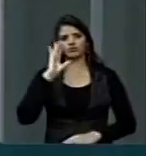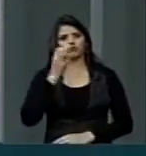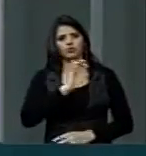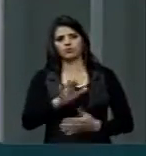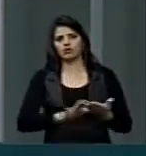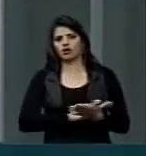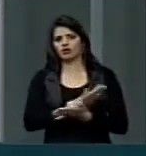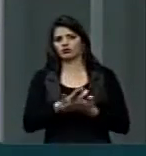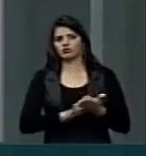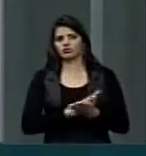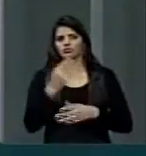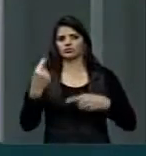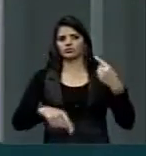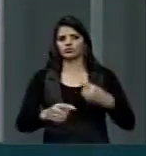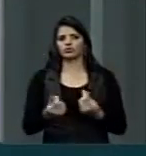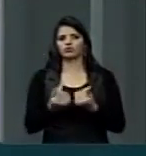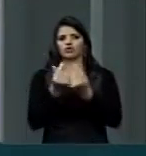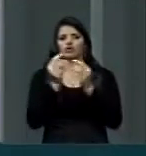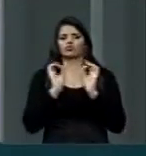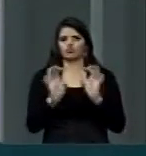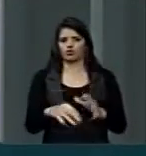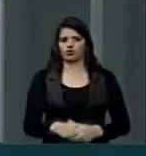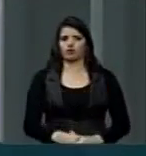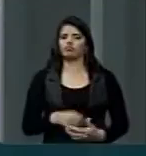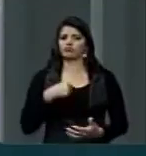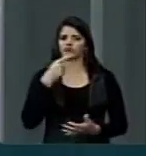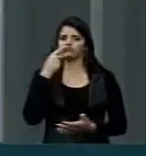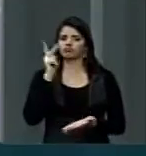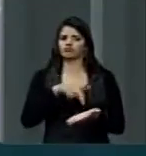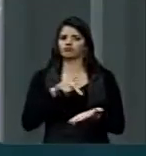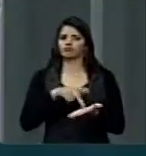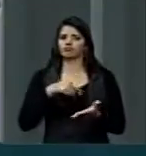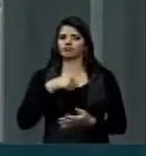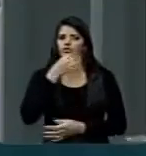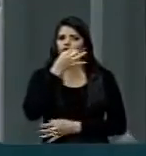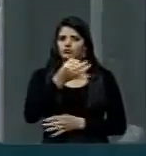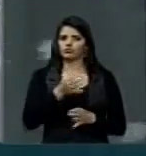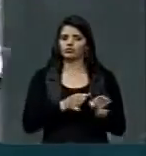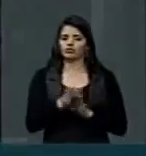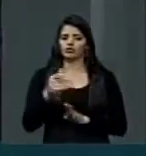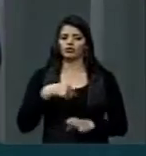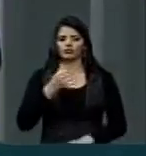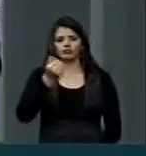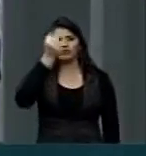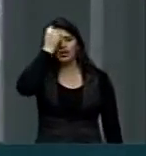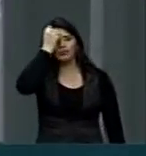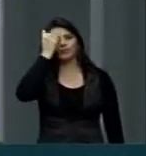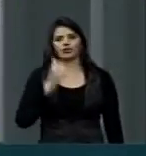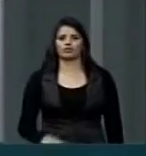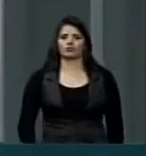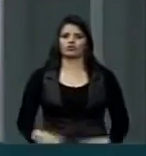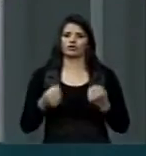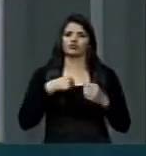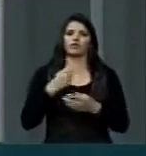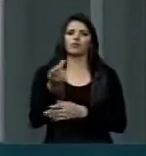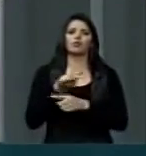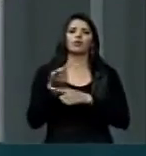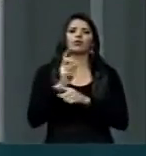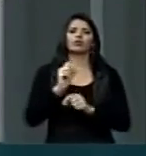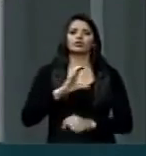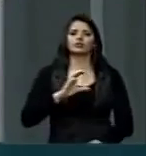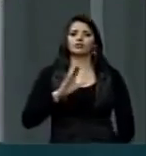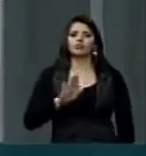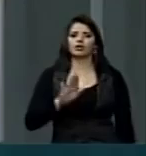nenhum. A discussão era sobre dinheiro. Eu, sinceramente, deveria ter sugerido, me arrependo de ter o feito, deveriam ter ido procurar a